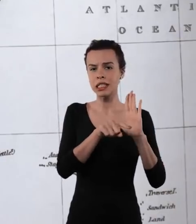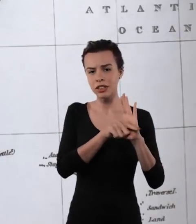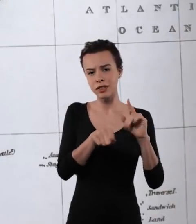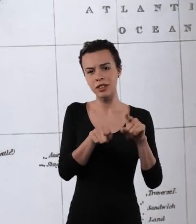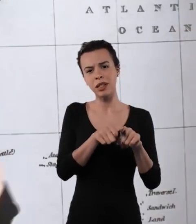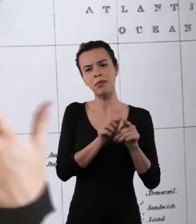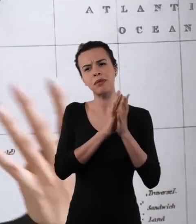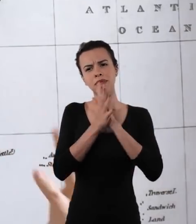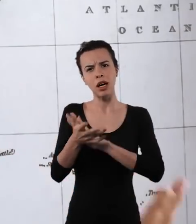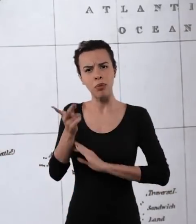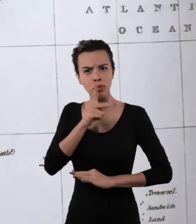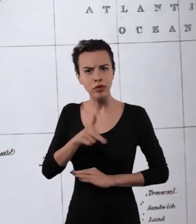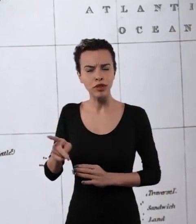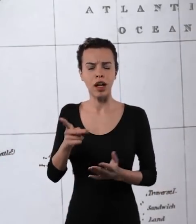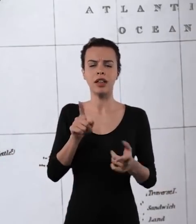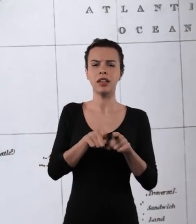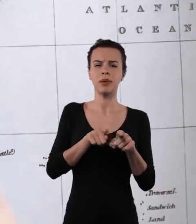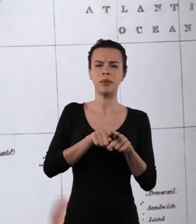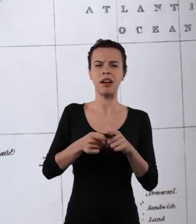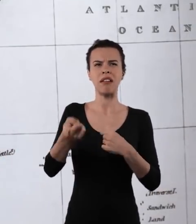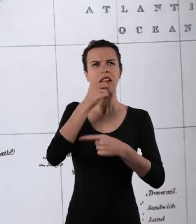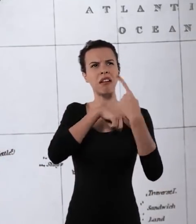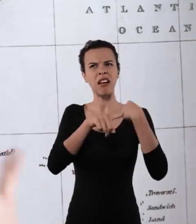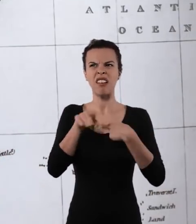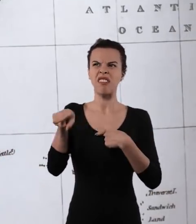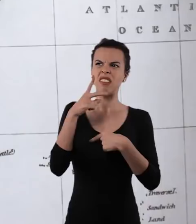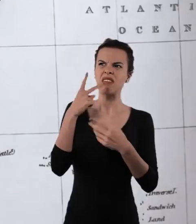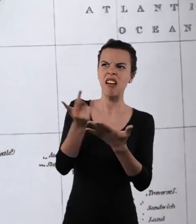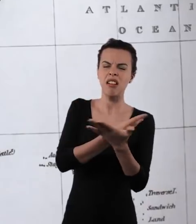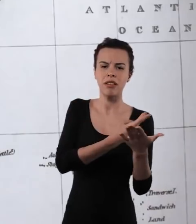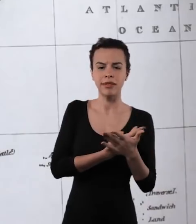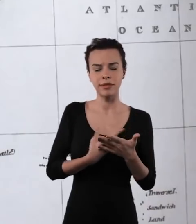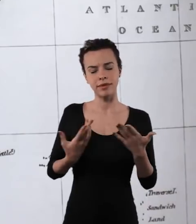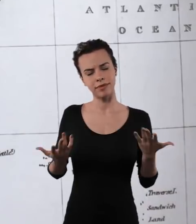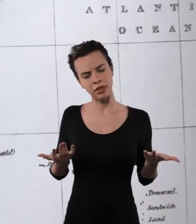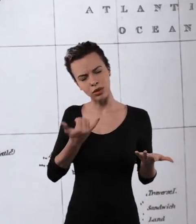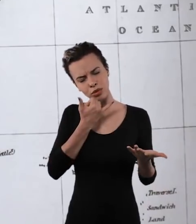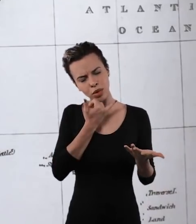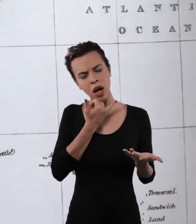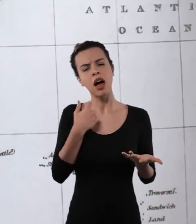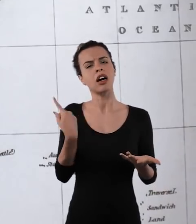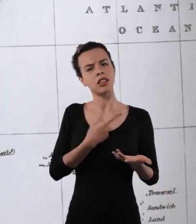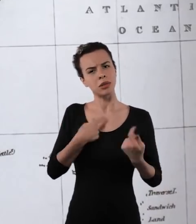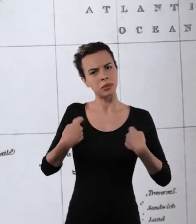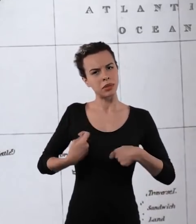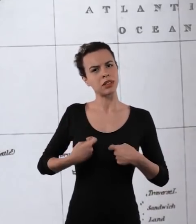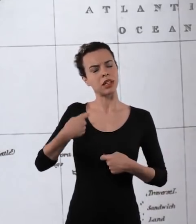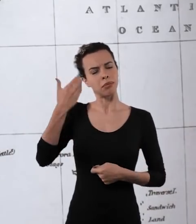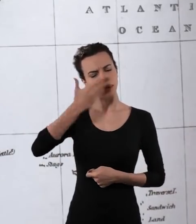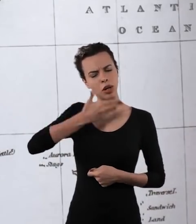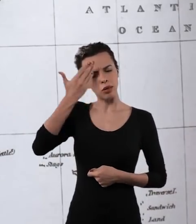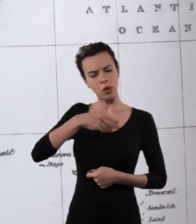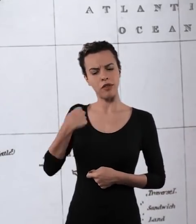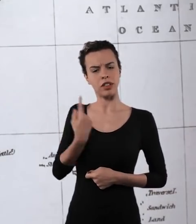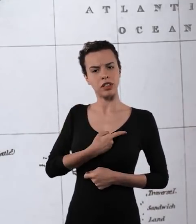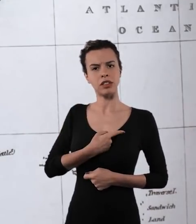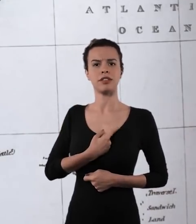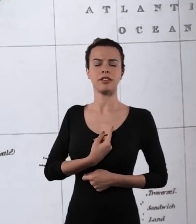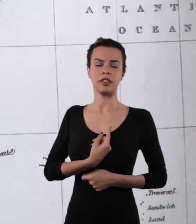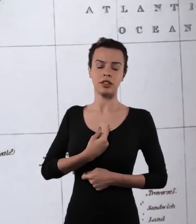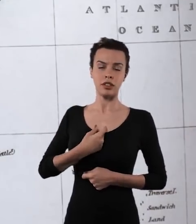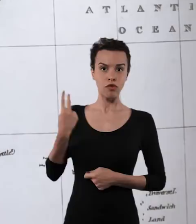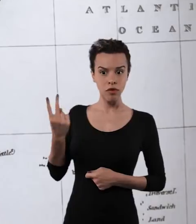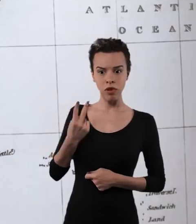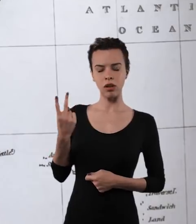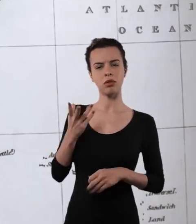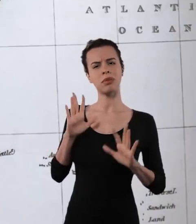são negativos, né, a demonização da figura do professor, revisionismo, questionamento, então, mais do que nunca, a gente tem que provar o nosso valor o tempo todo,